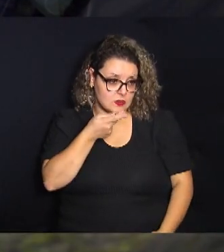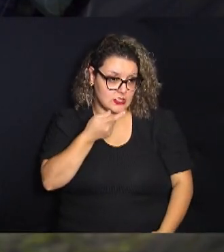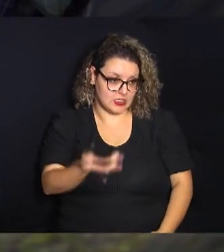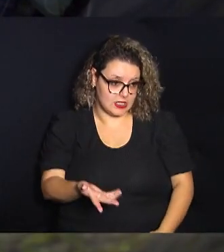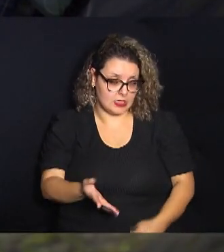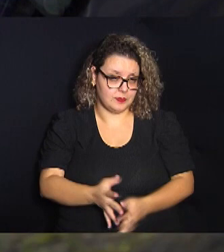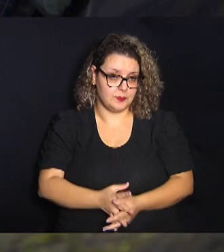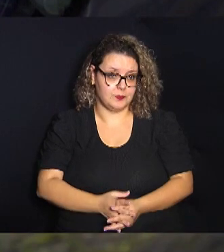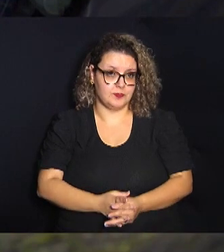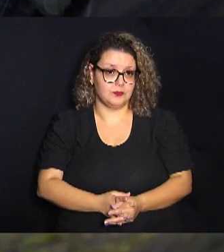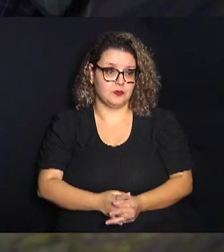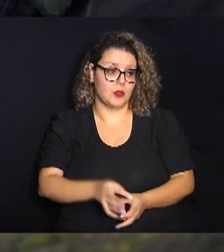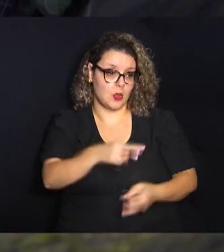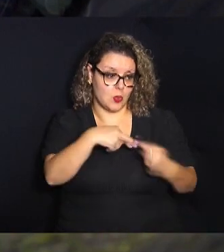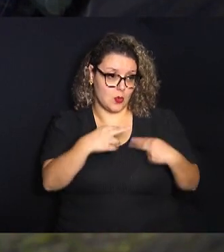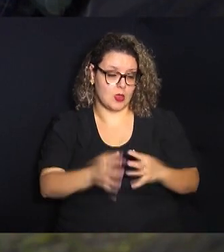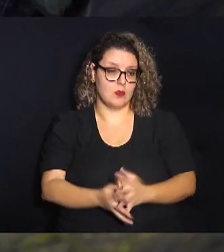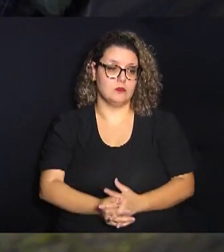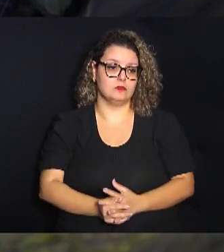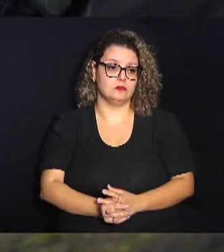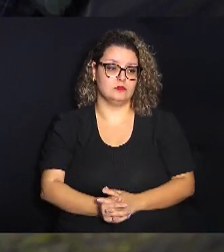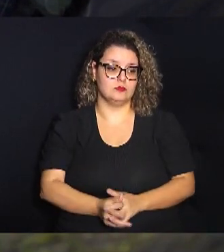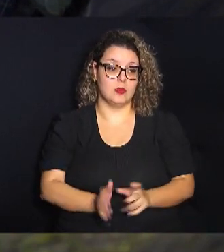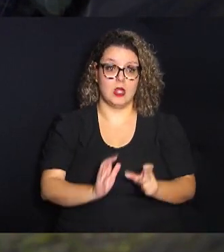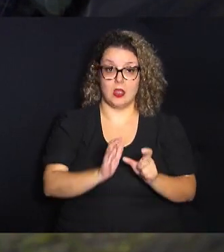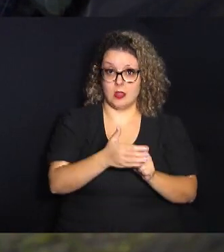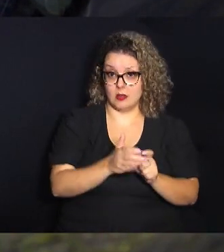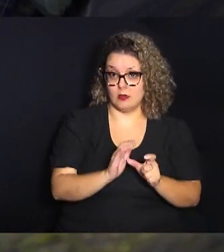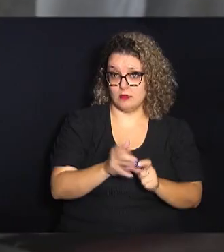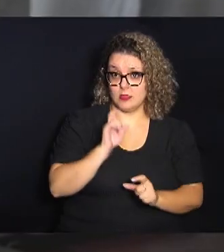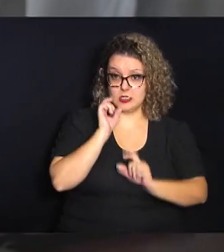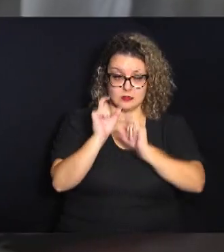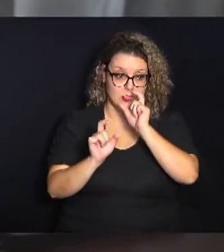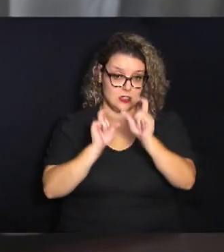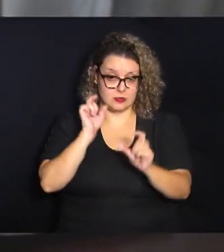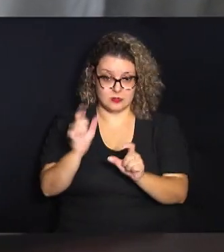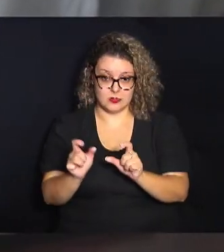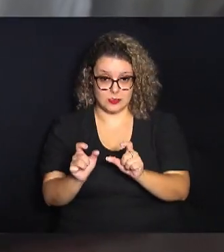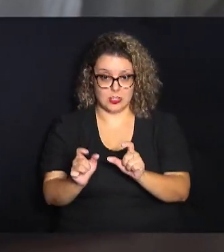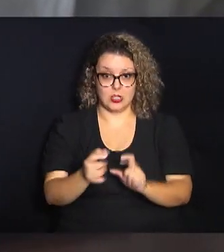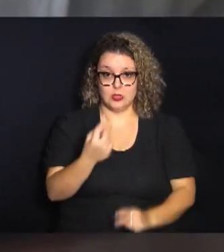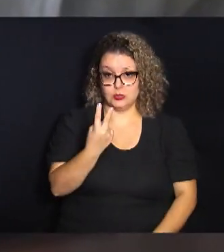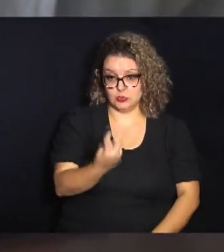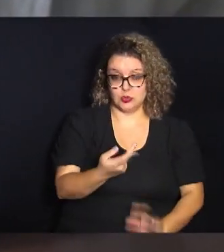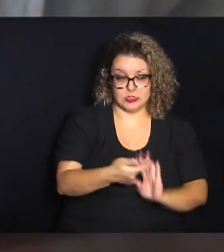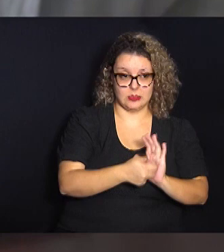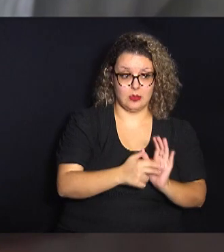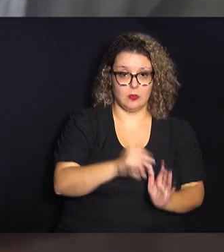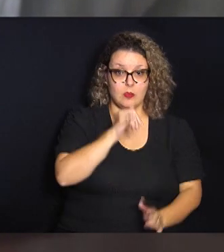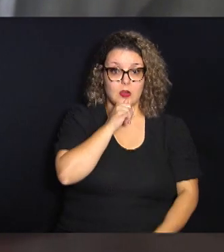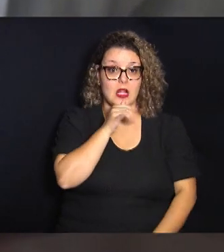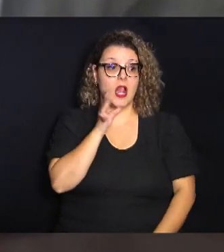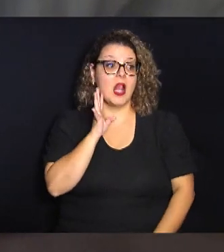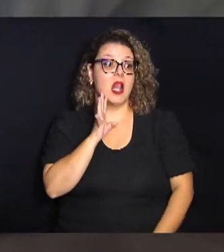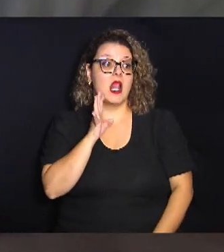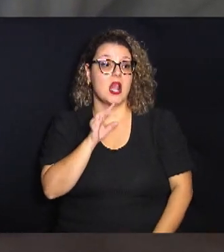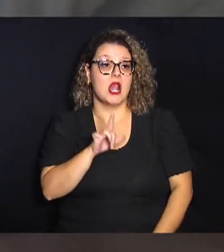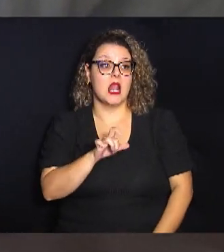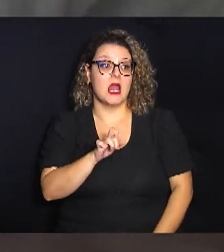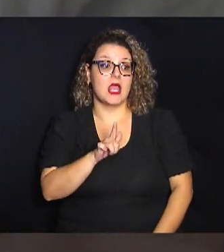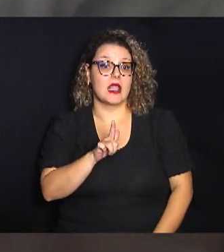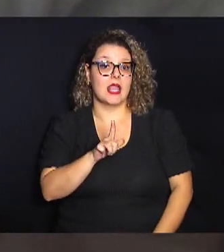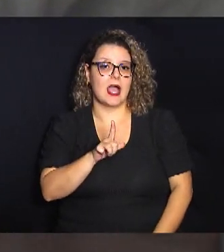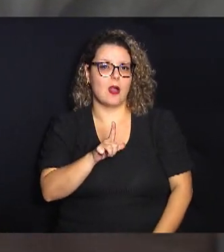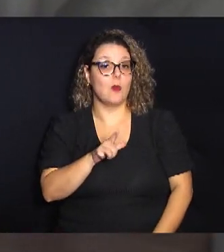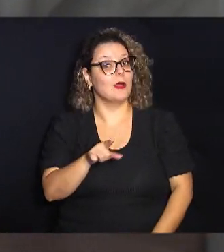com relação as palavras que possuem dois significados por exemplo legal legal que